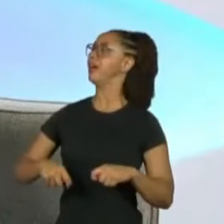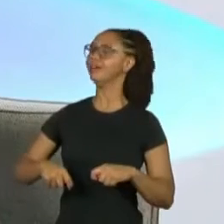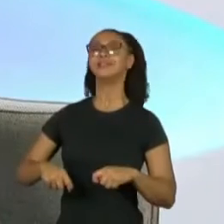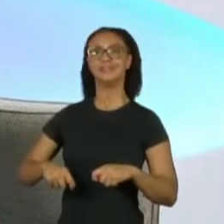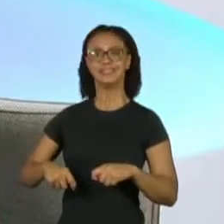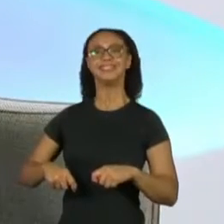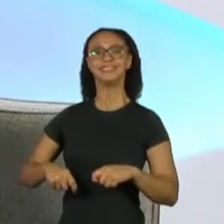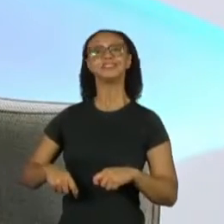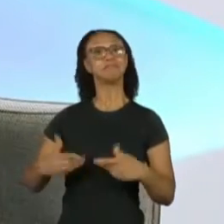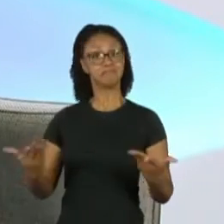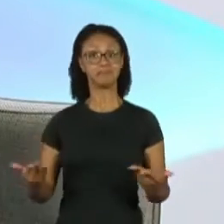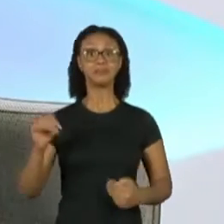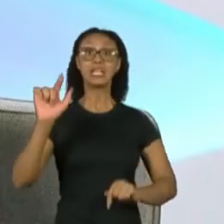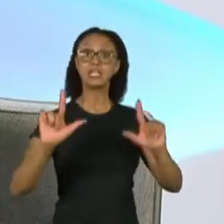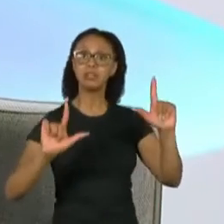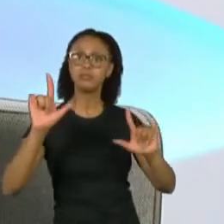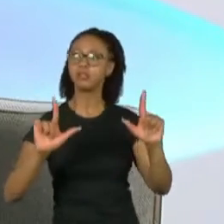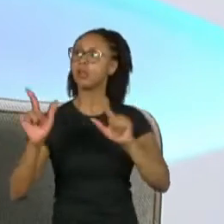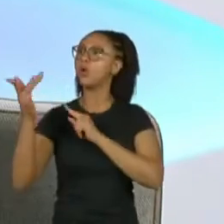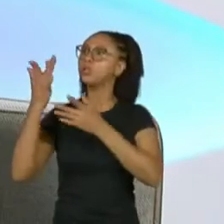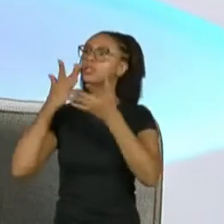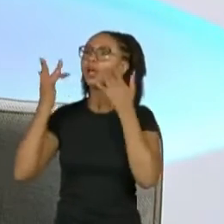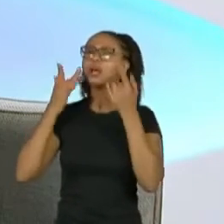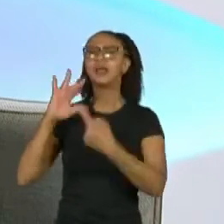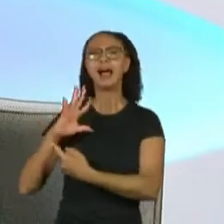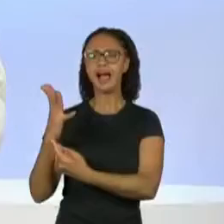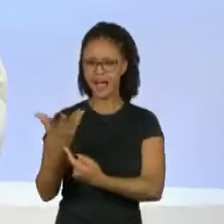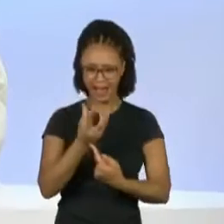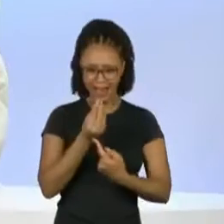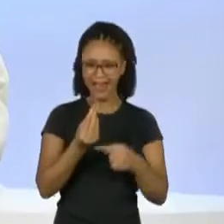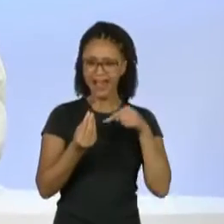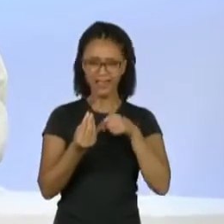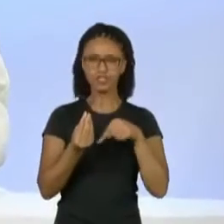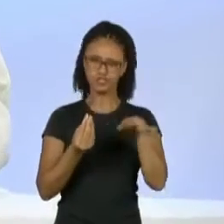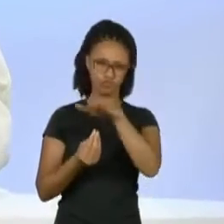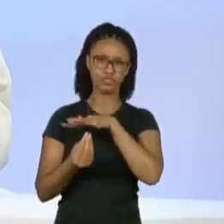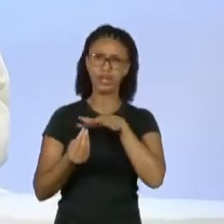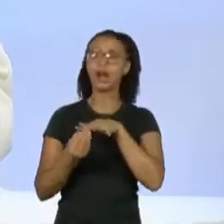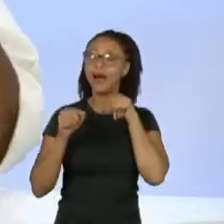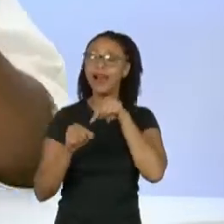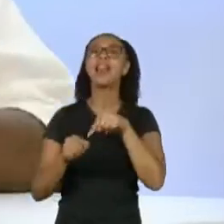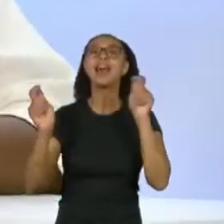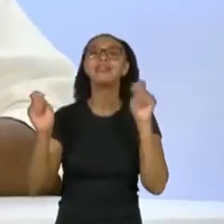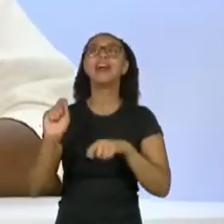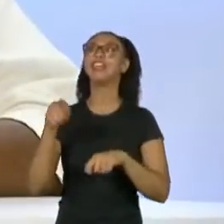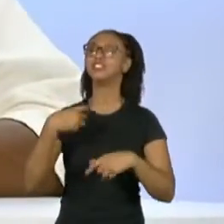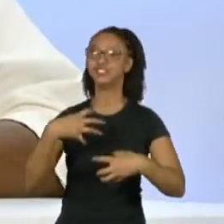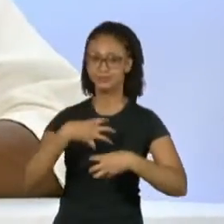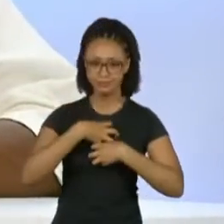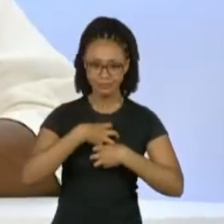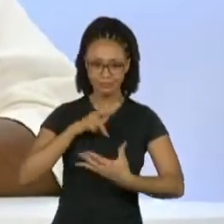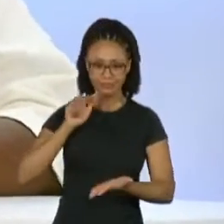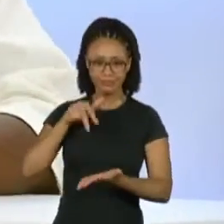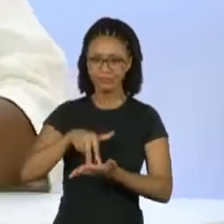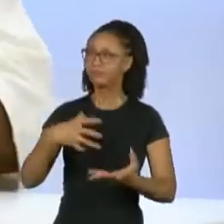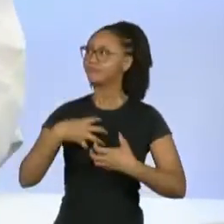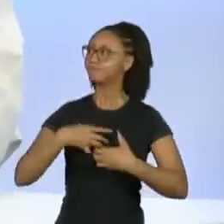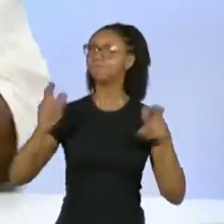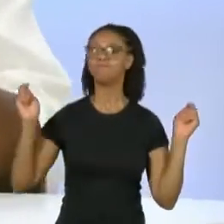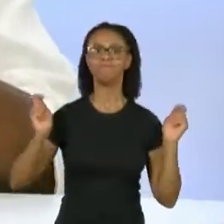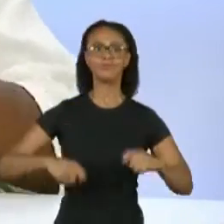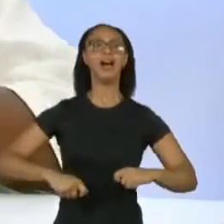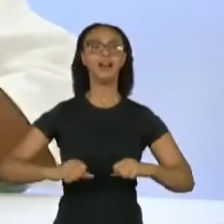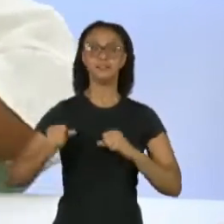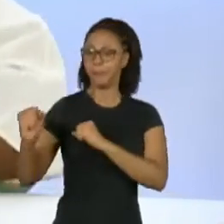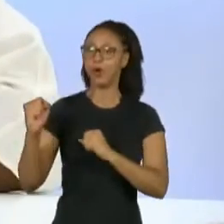E a TV, o teatro, a arte, em geral, é o melhor lugar para a gente se sentir possível, né? Então,